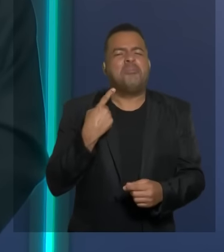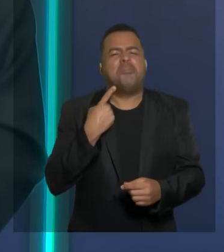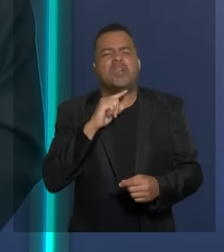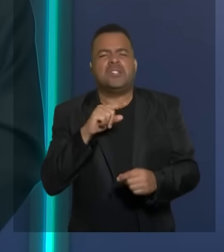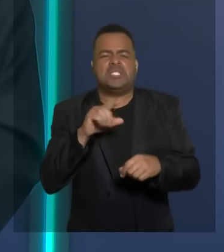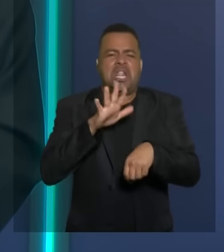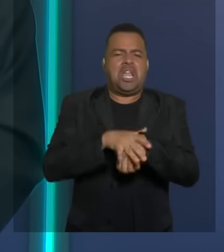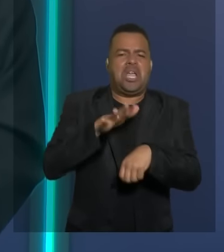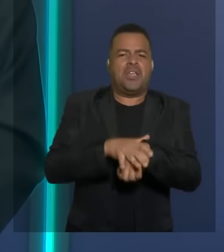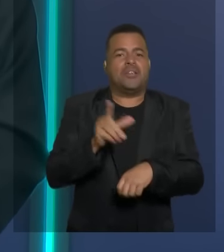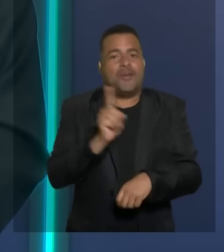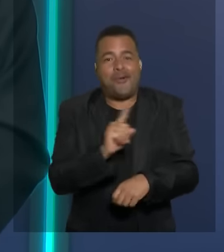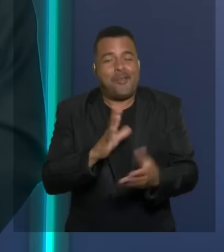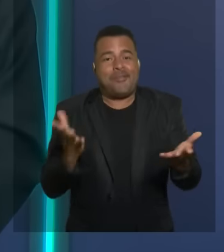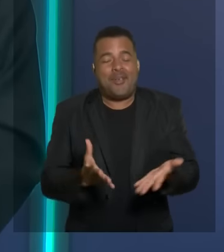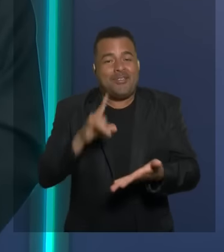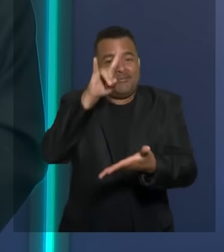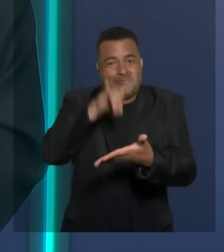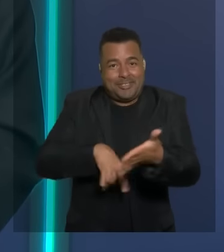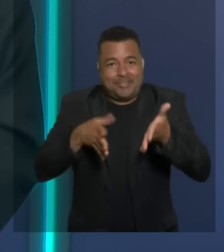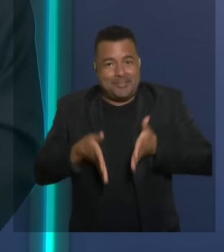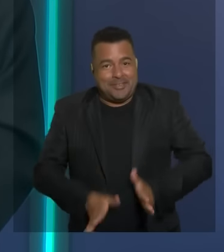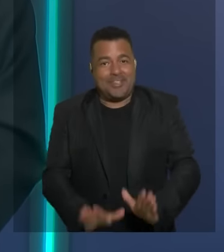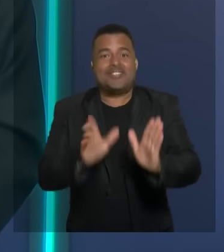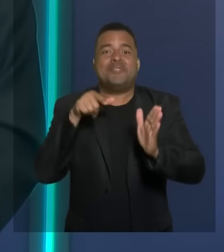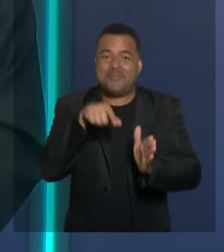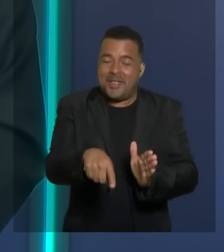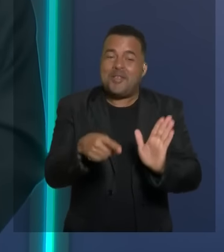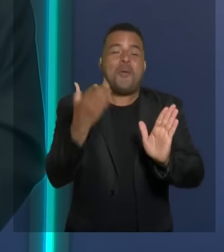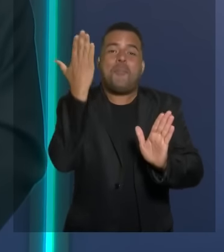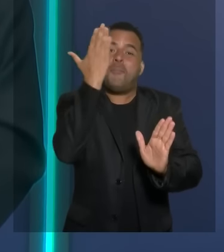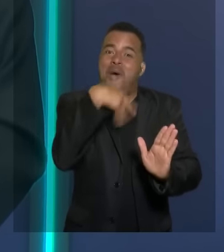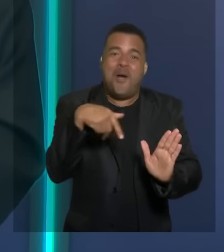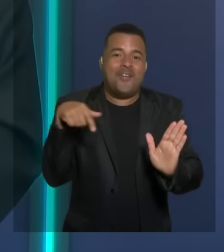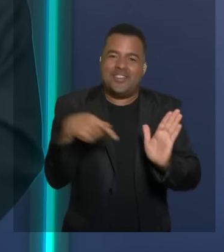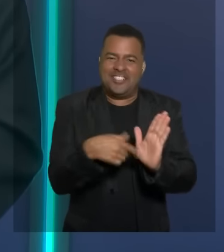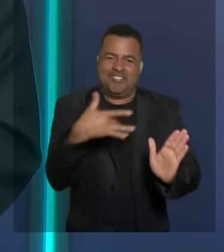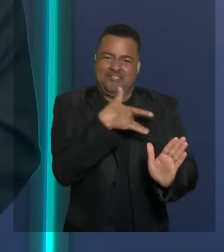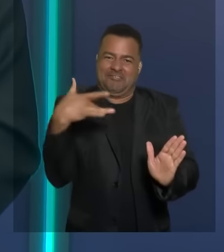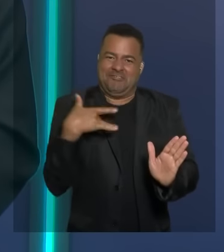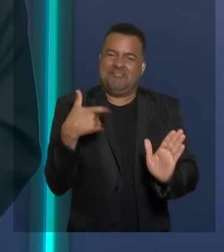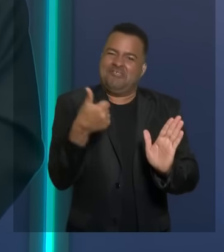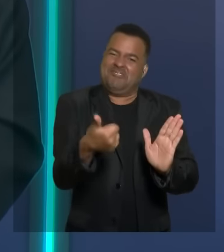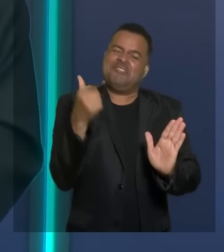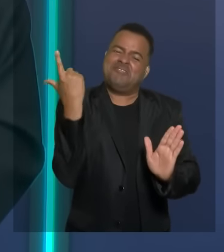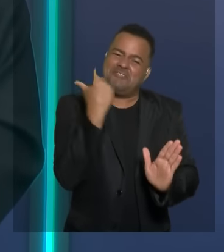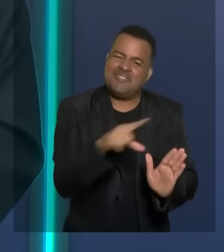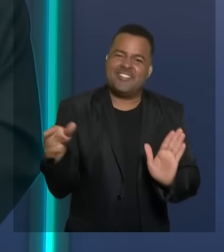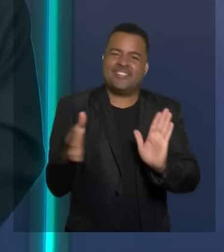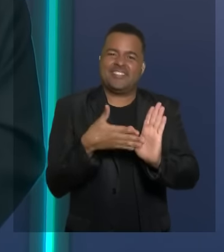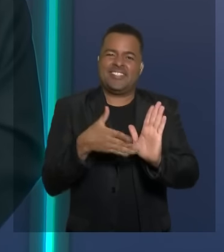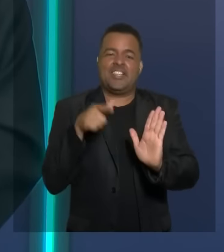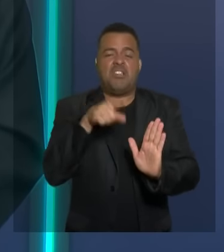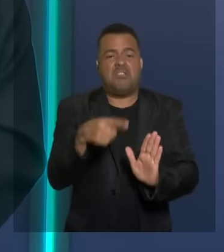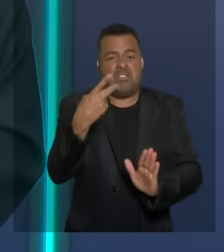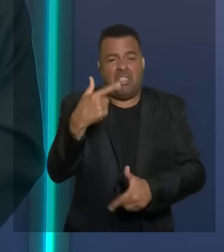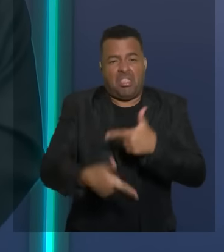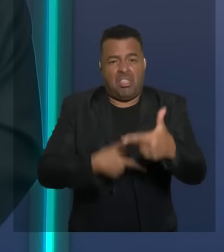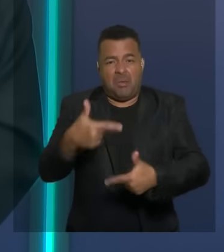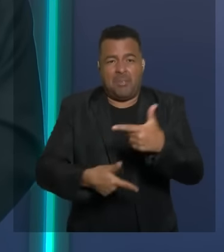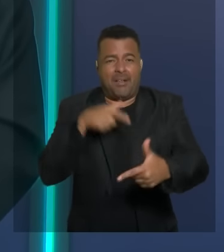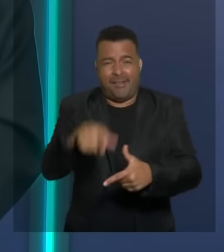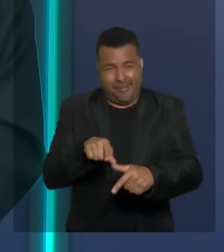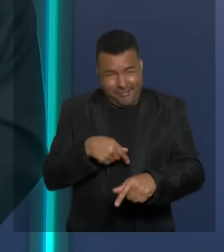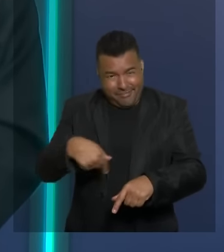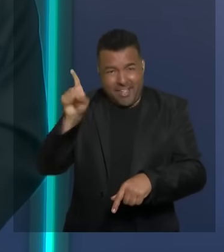mais adoecidas com a poeira nem ficam doentes nem vocês quando vão trabalhar melam seus pés de lama mas para eles